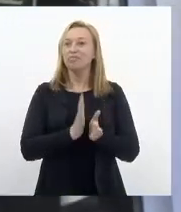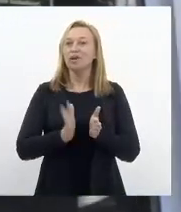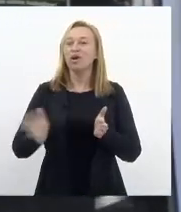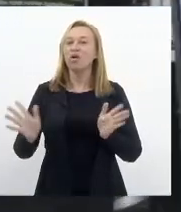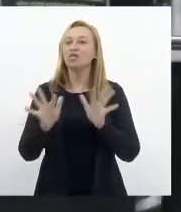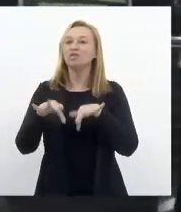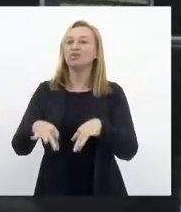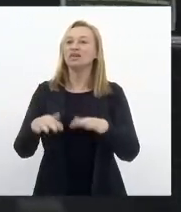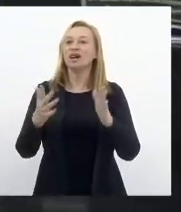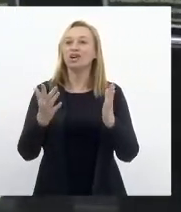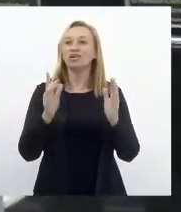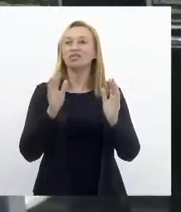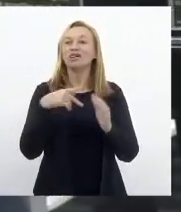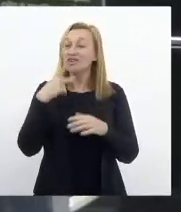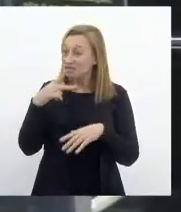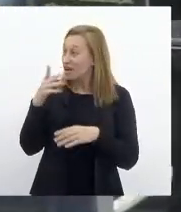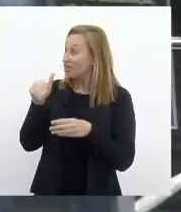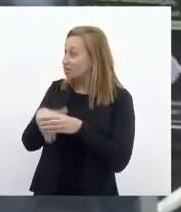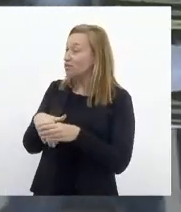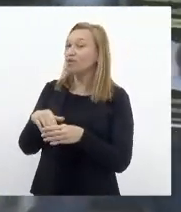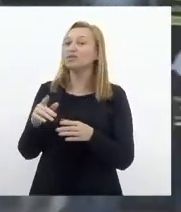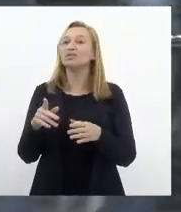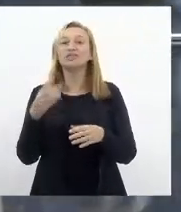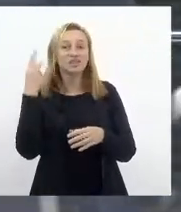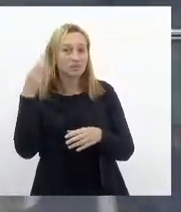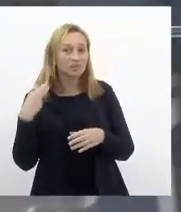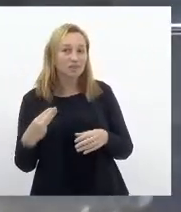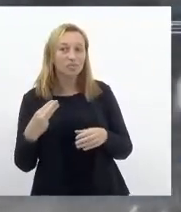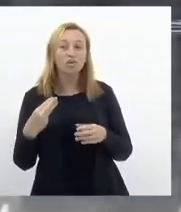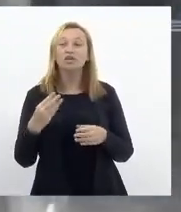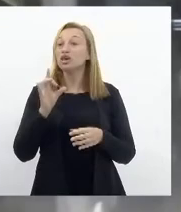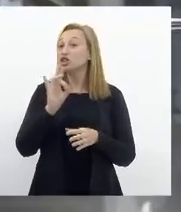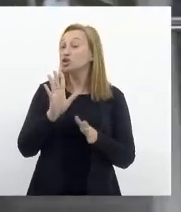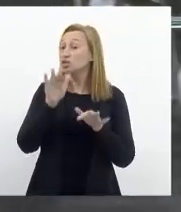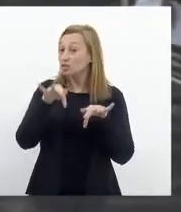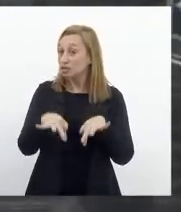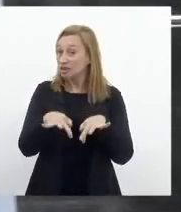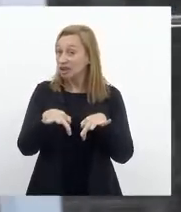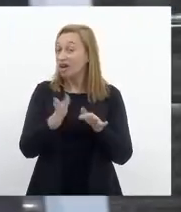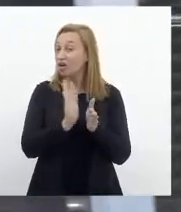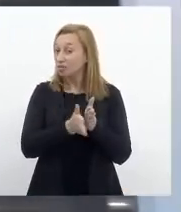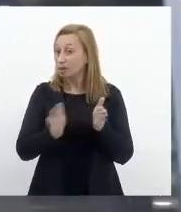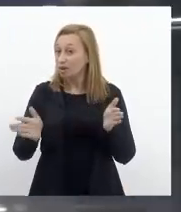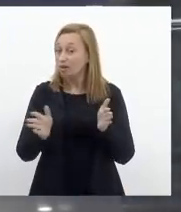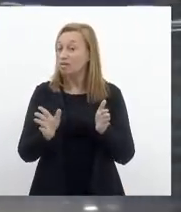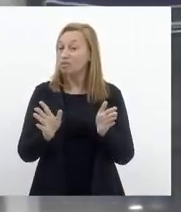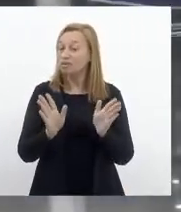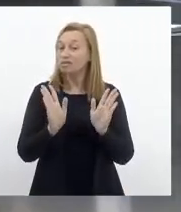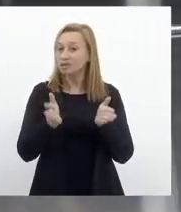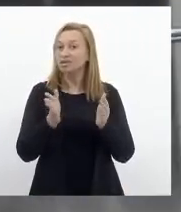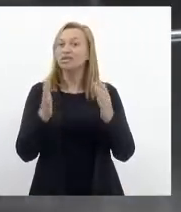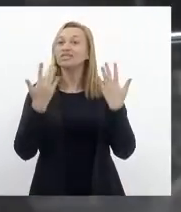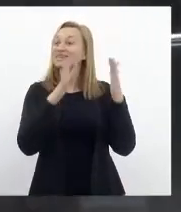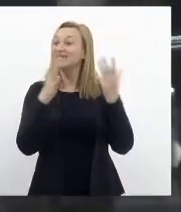só o final. Declaração, deputada Mônica. Deputada Mônica, pela ordem, vou conceder no final.